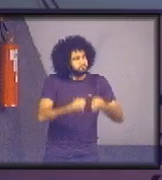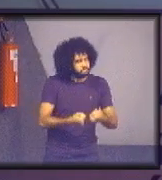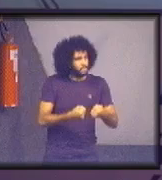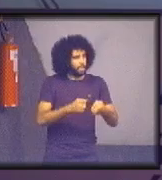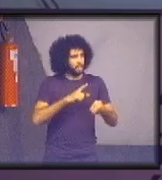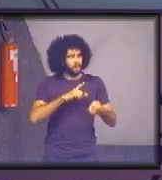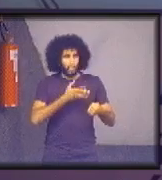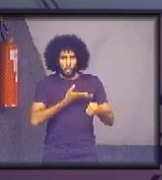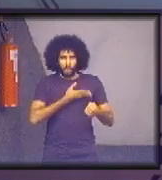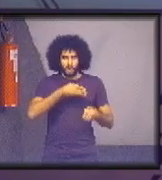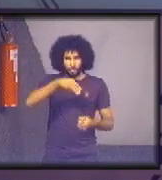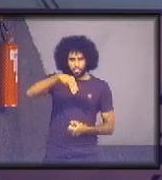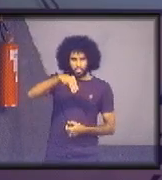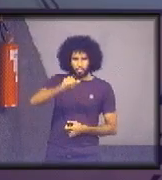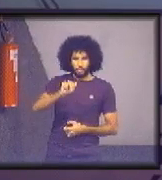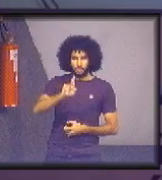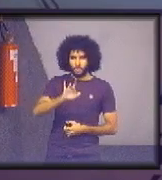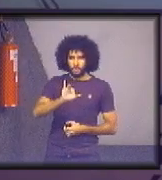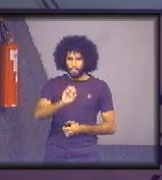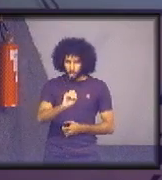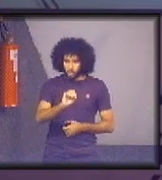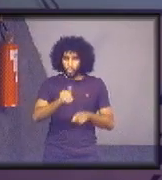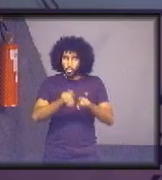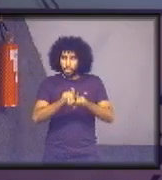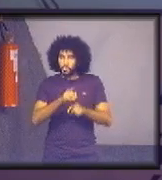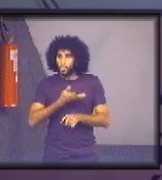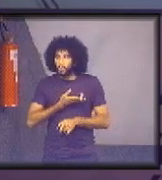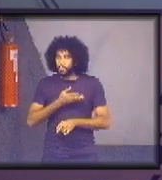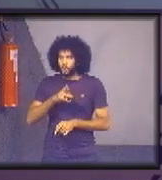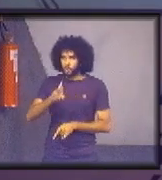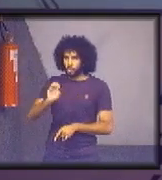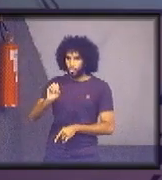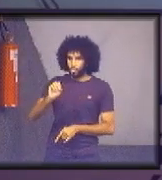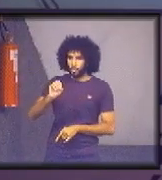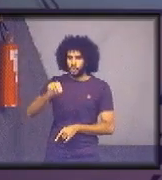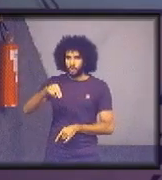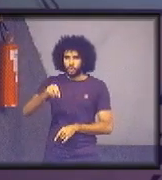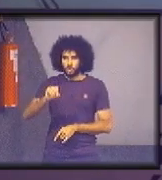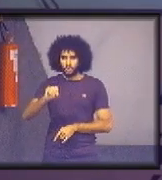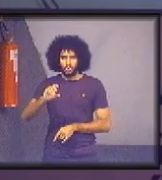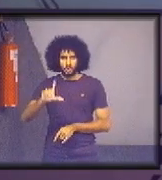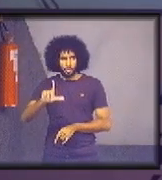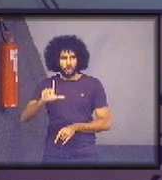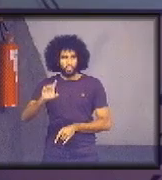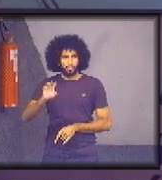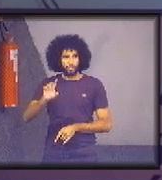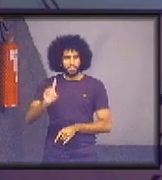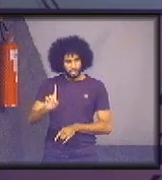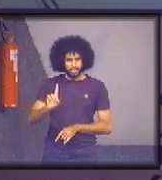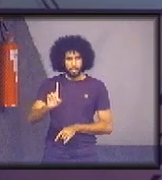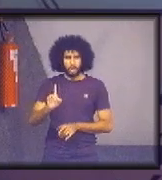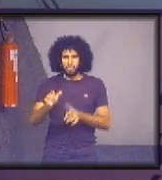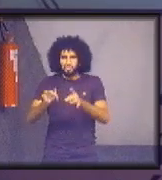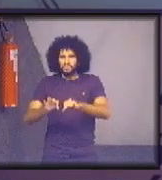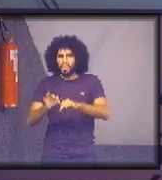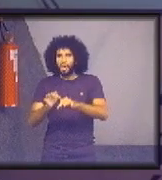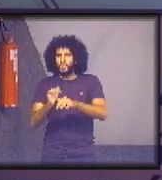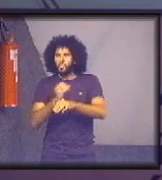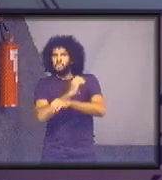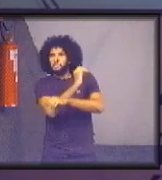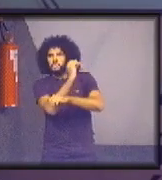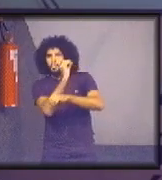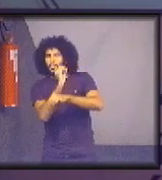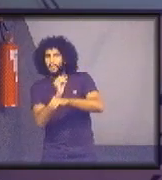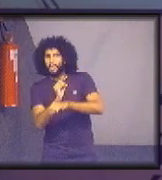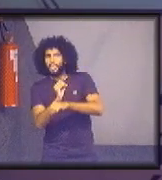Mário e o colega Ronald me ajudaram e no final do dia, depois que a gente terminou o plantio,